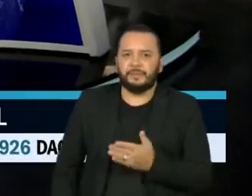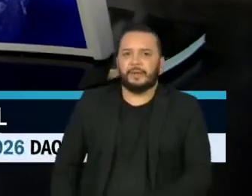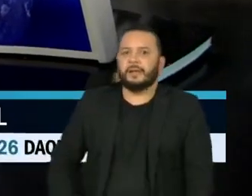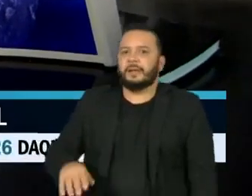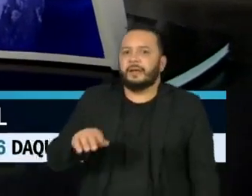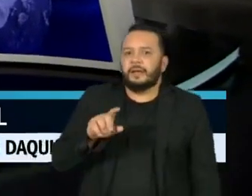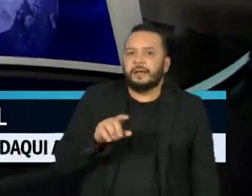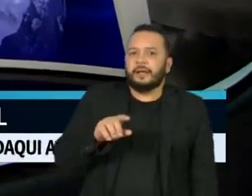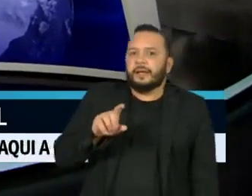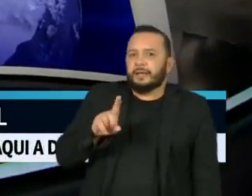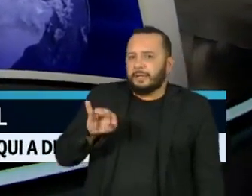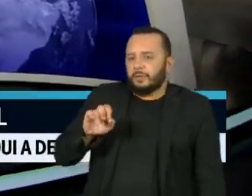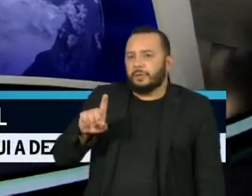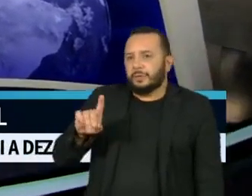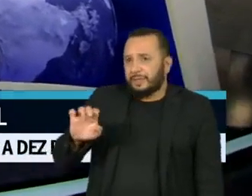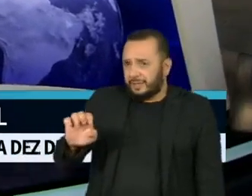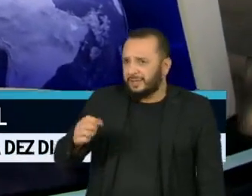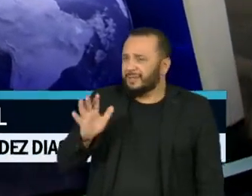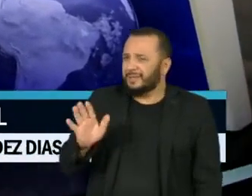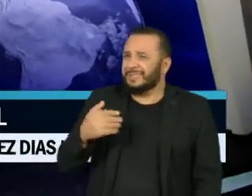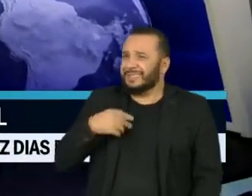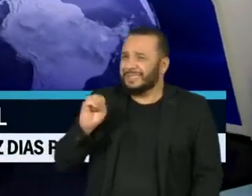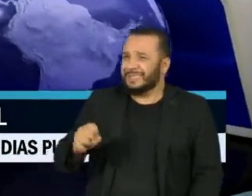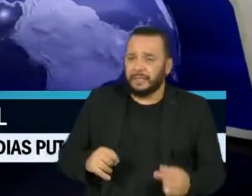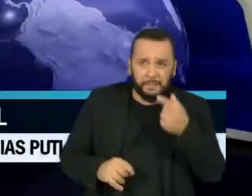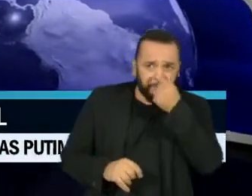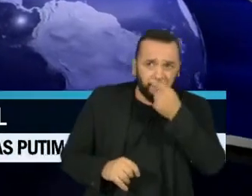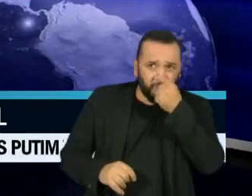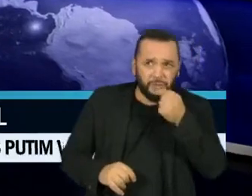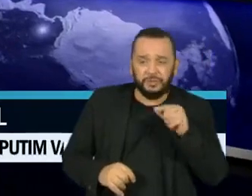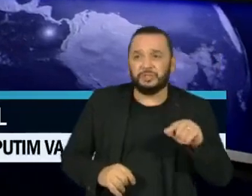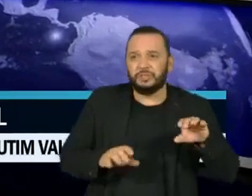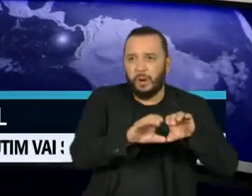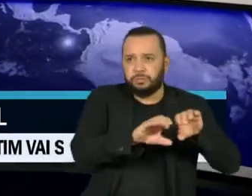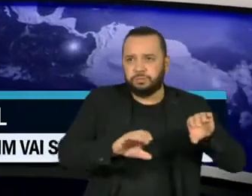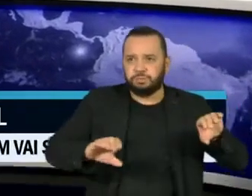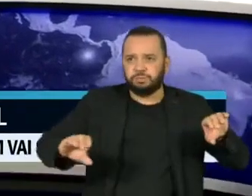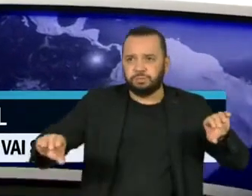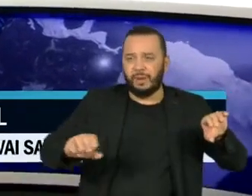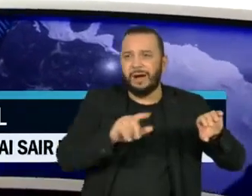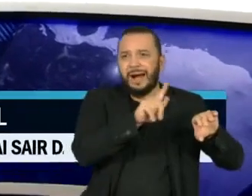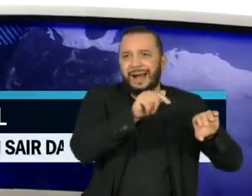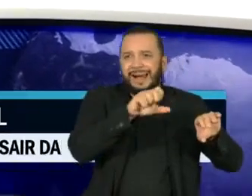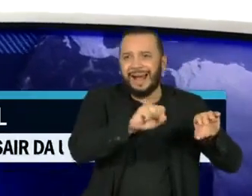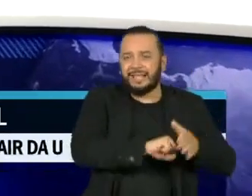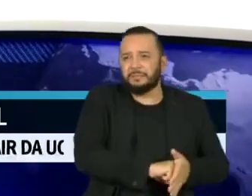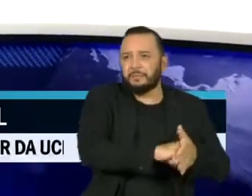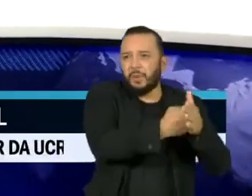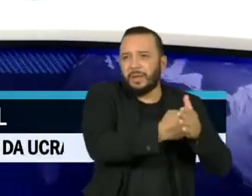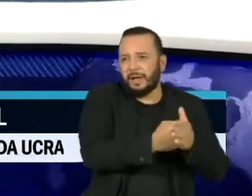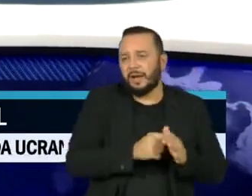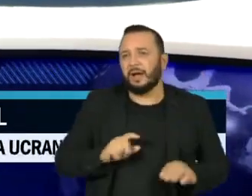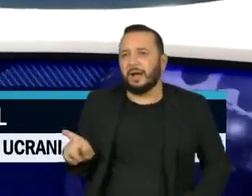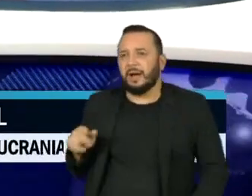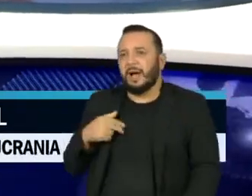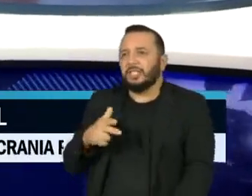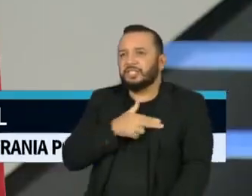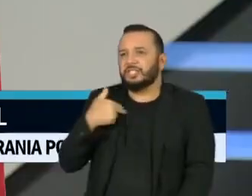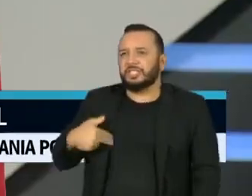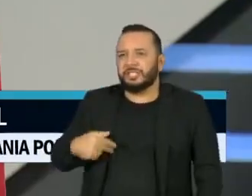fechar a torneira do gás para a Europa e a China se tornar o principal comprador dessa commodity, como